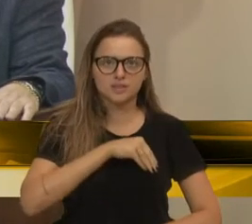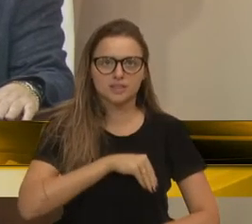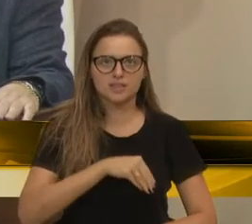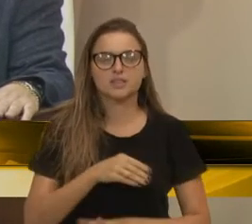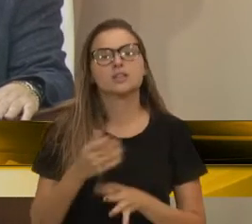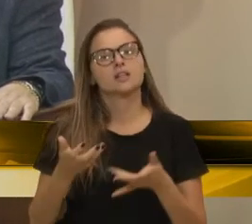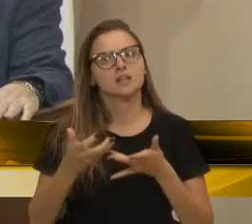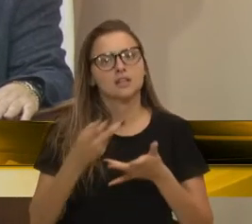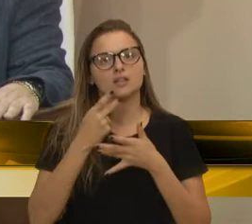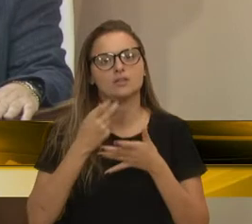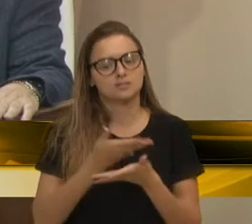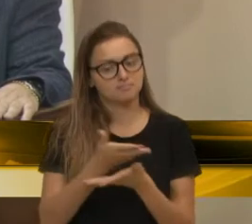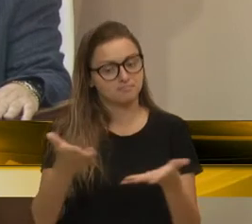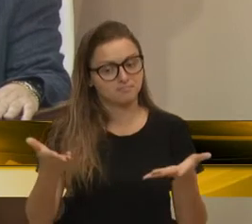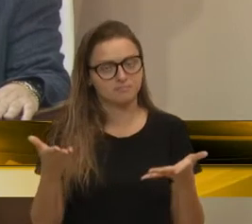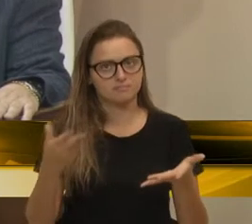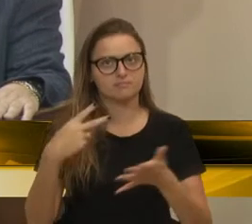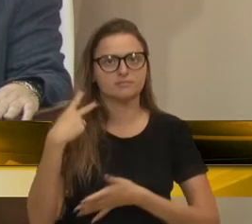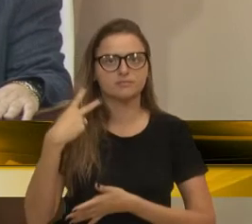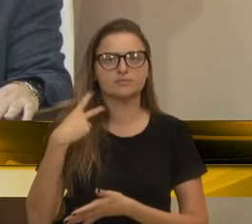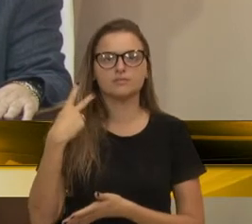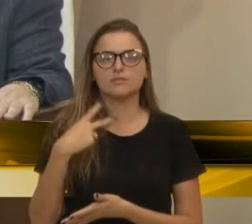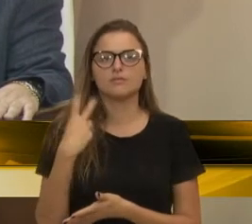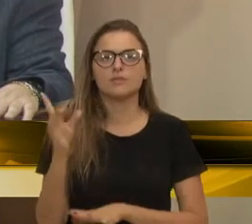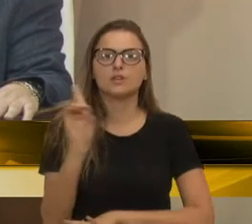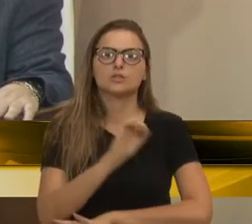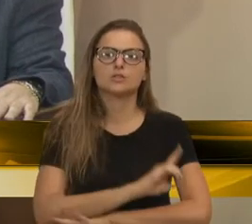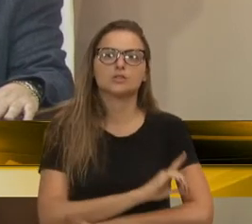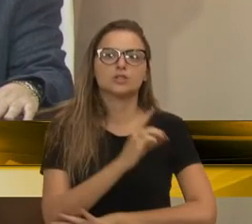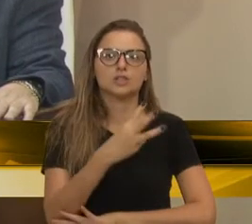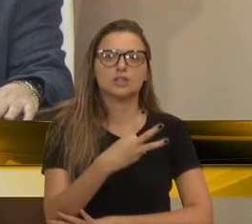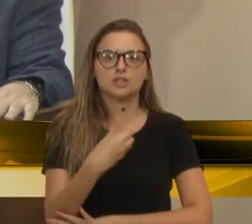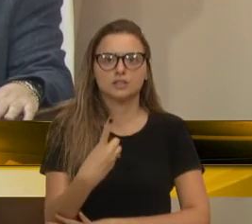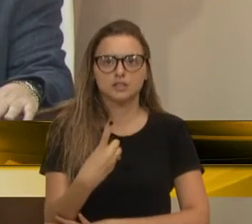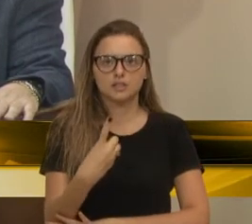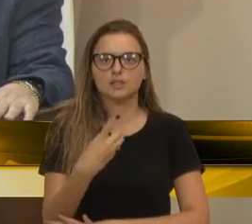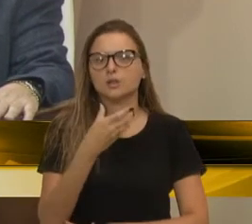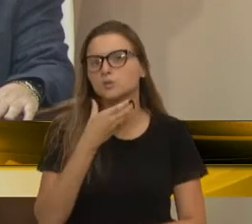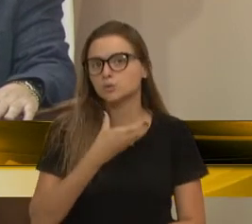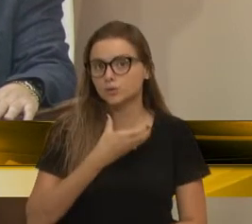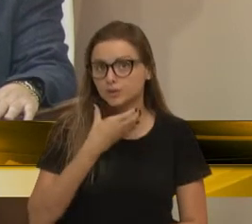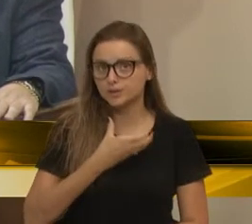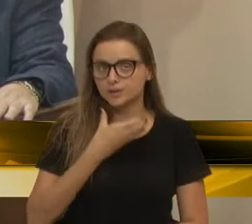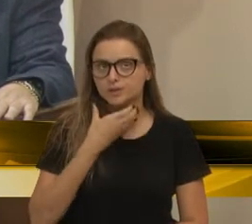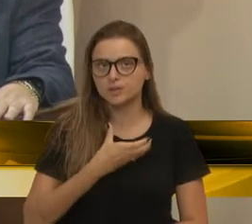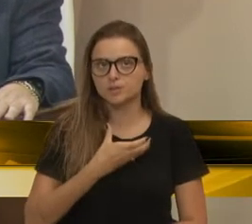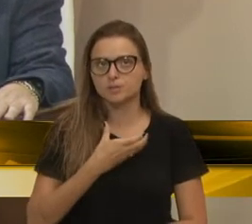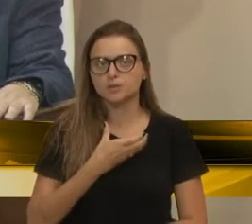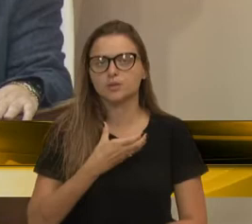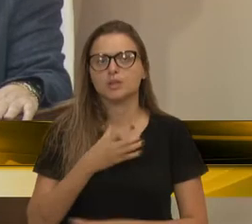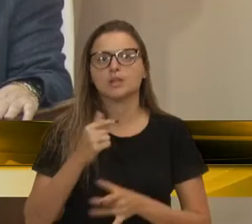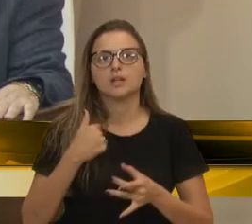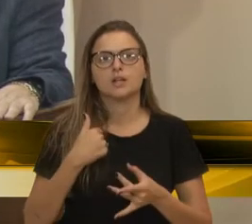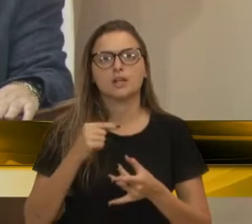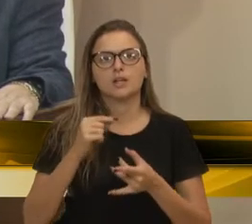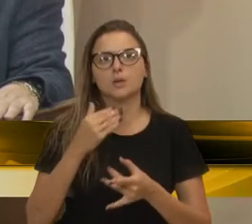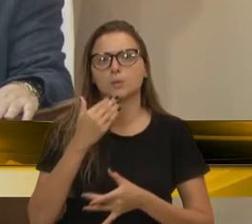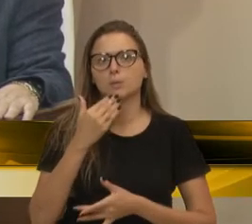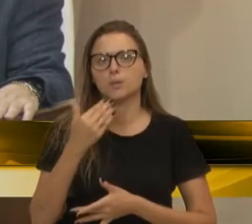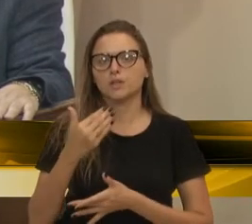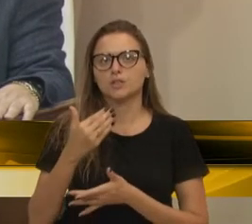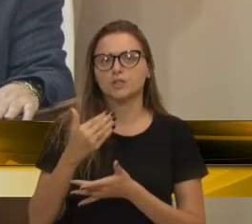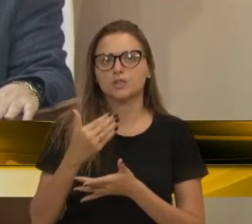aos colegas vereadores de que, no dia 31 de dezembro, encaminhei meu pedido de